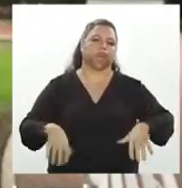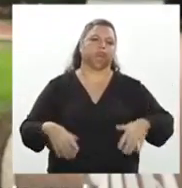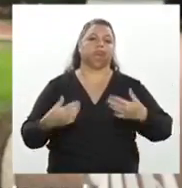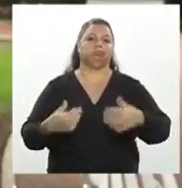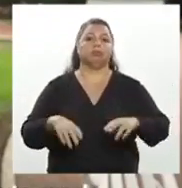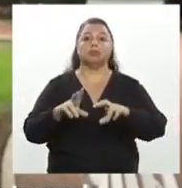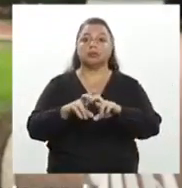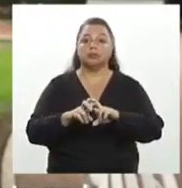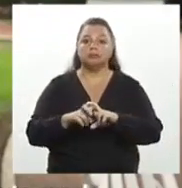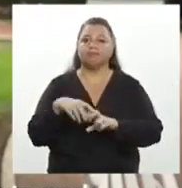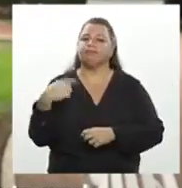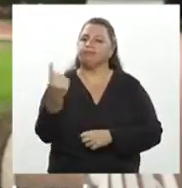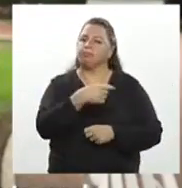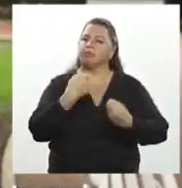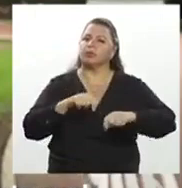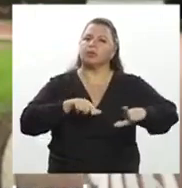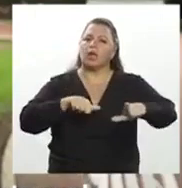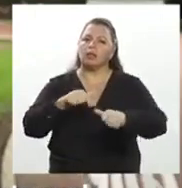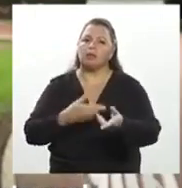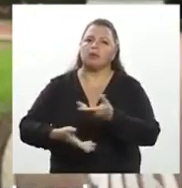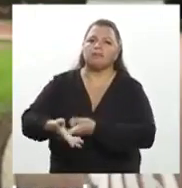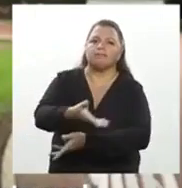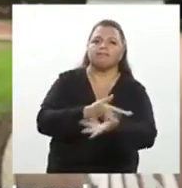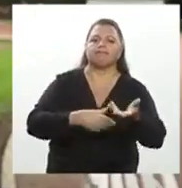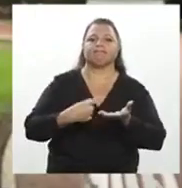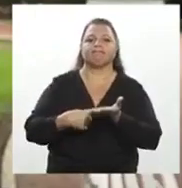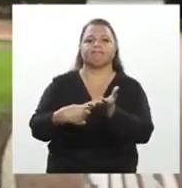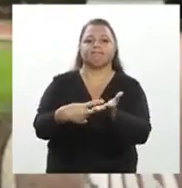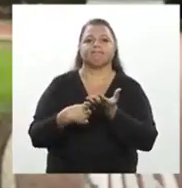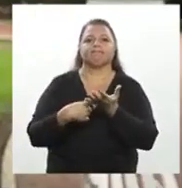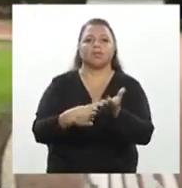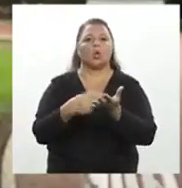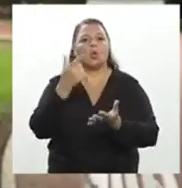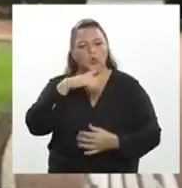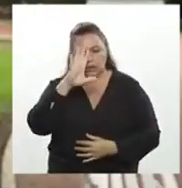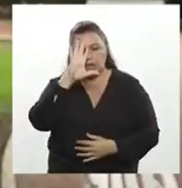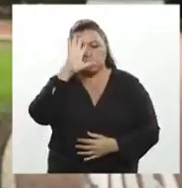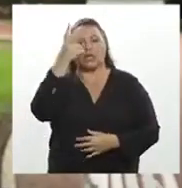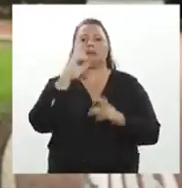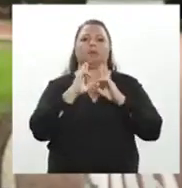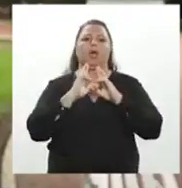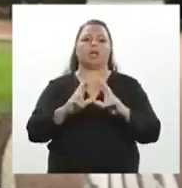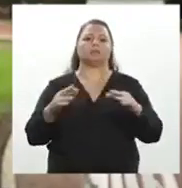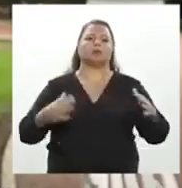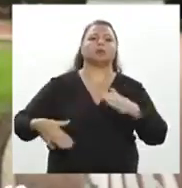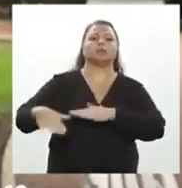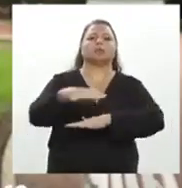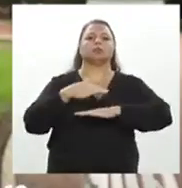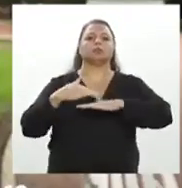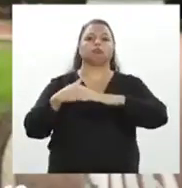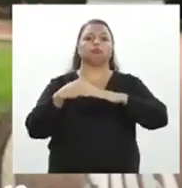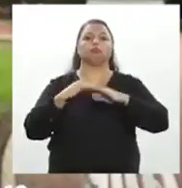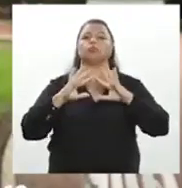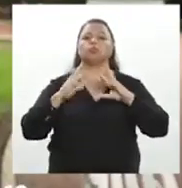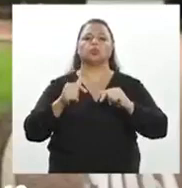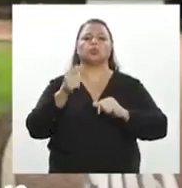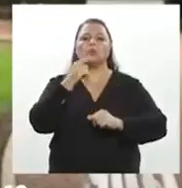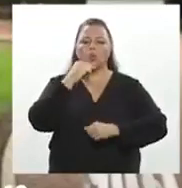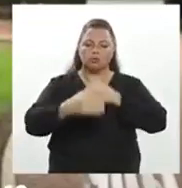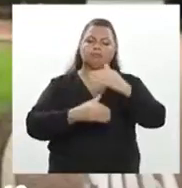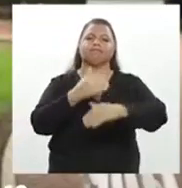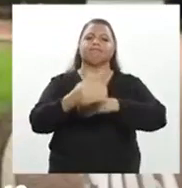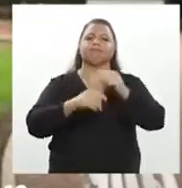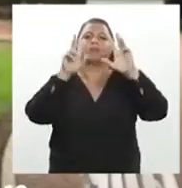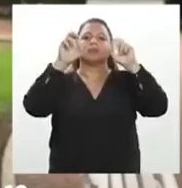Por isso, precisamos de trabalho unido e integrado para dar respostas rápidas e eficazes para atravessar essa